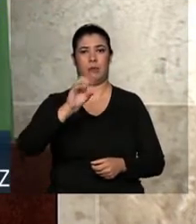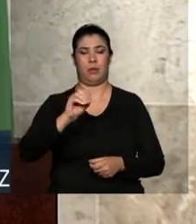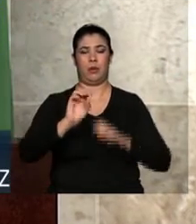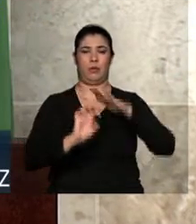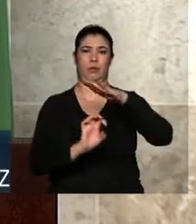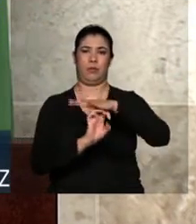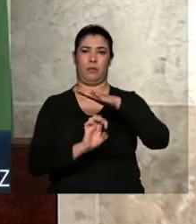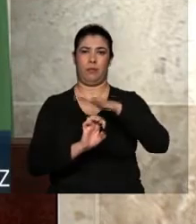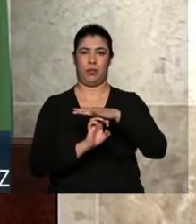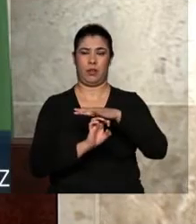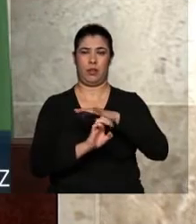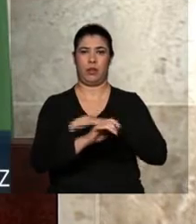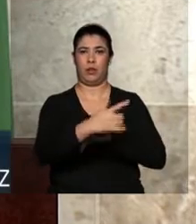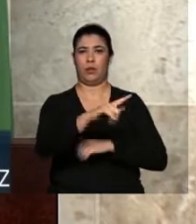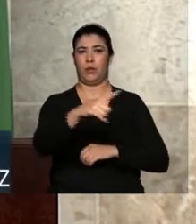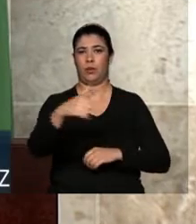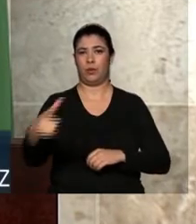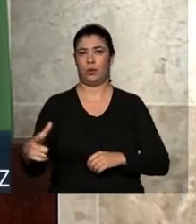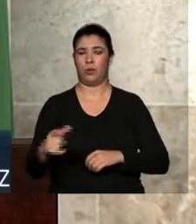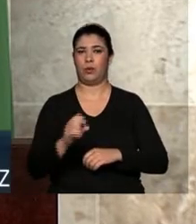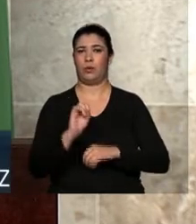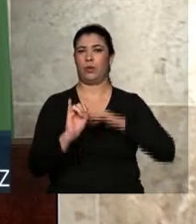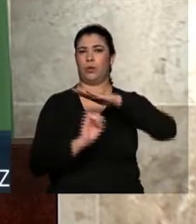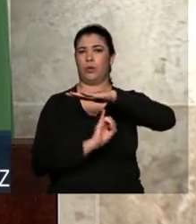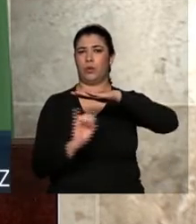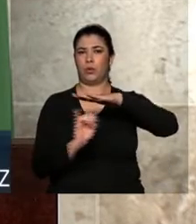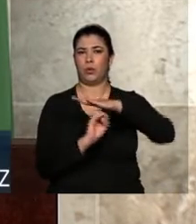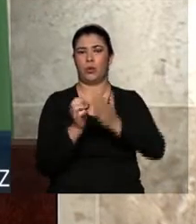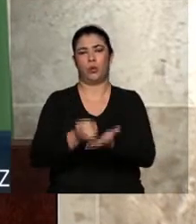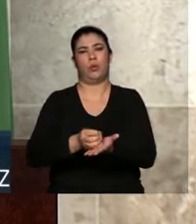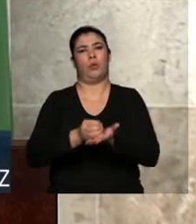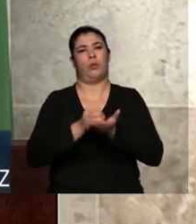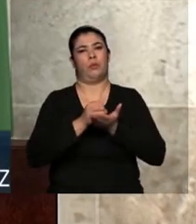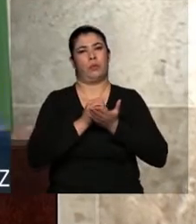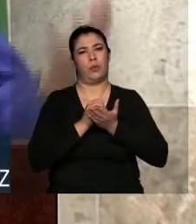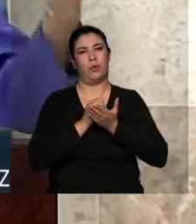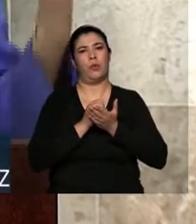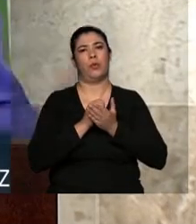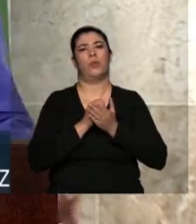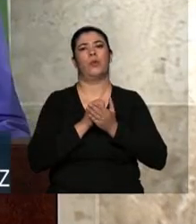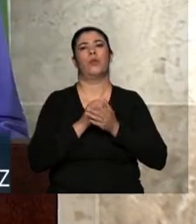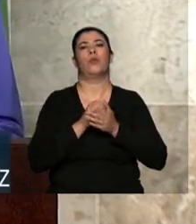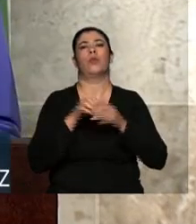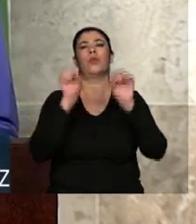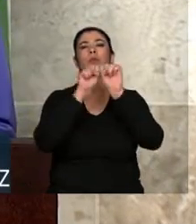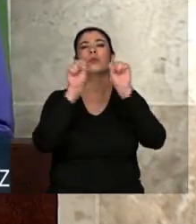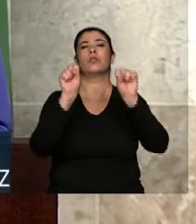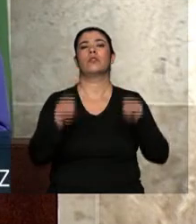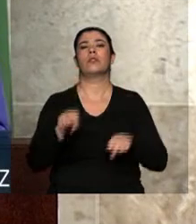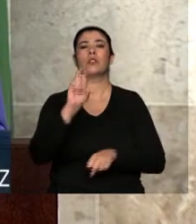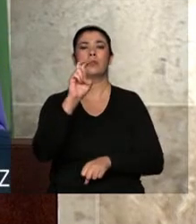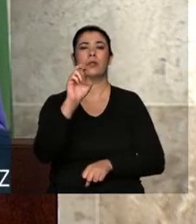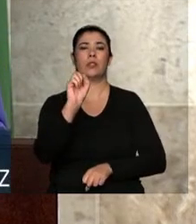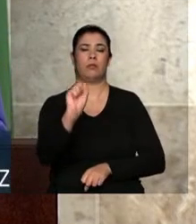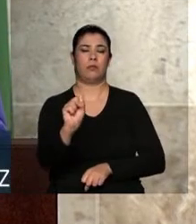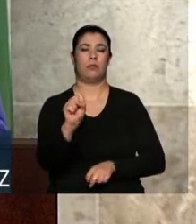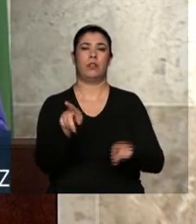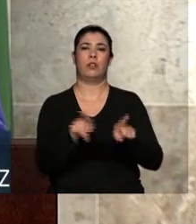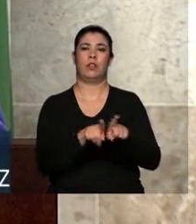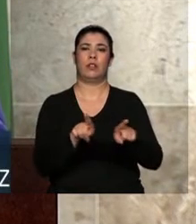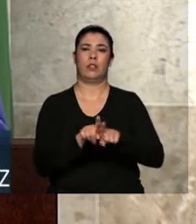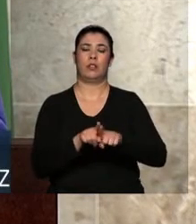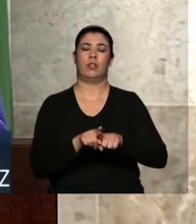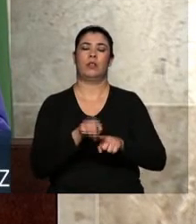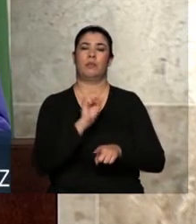da parte dos órgãos apoiadores do Sistema S, da estrutura de instituições